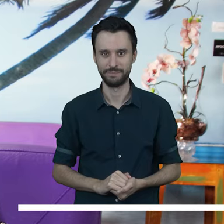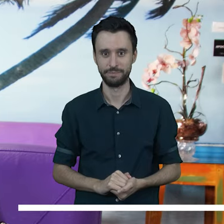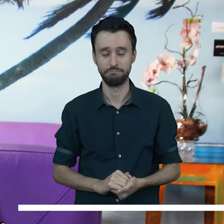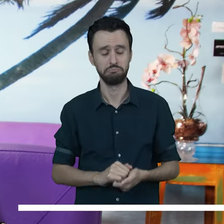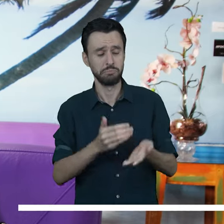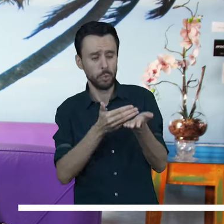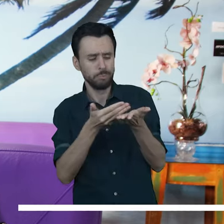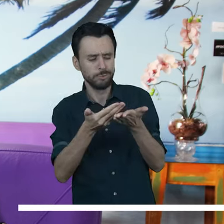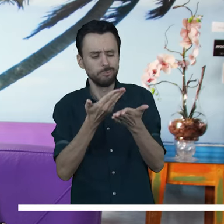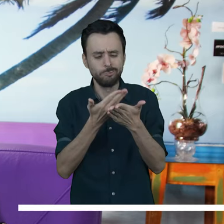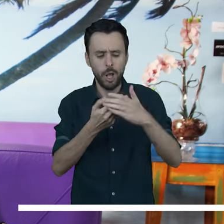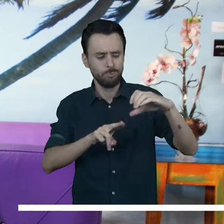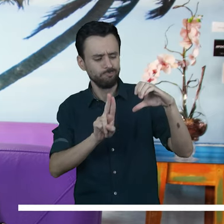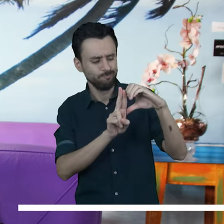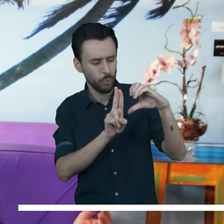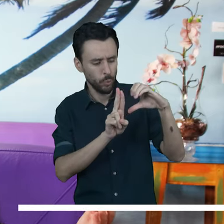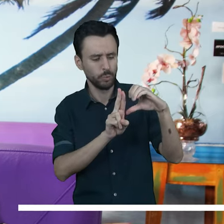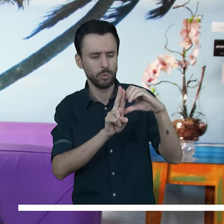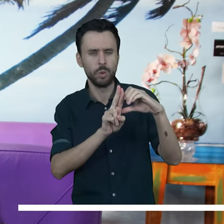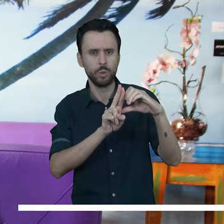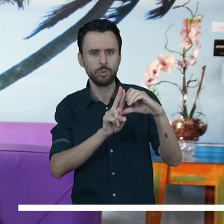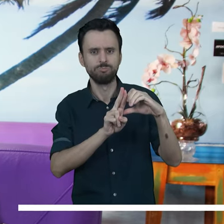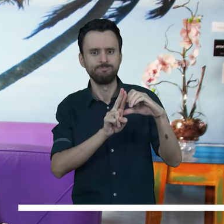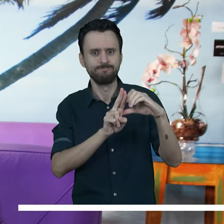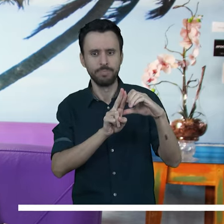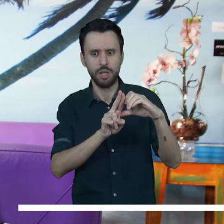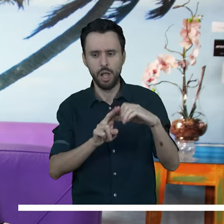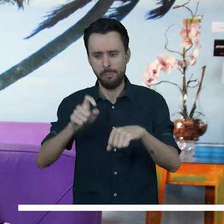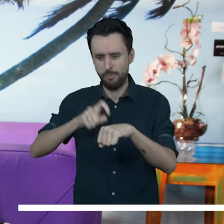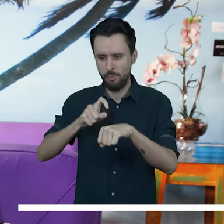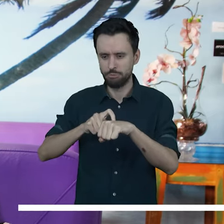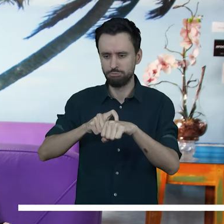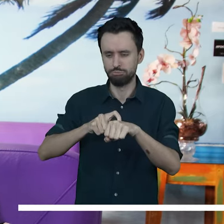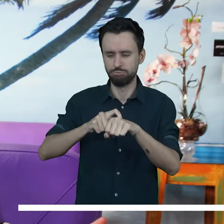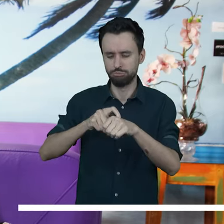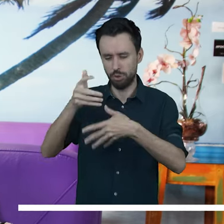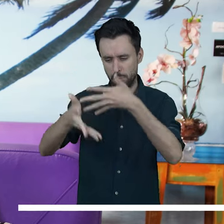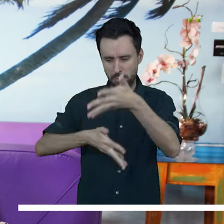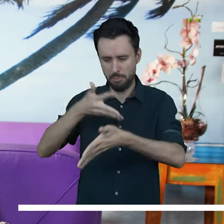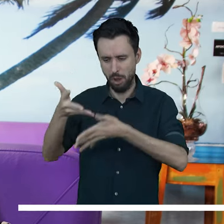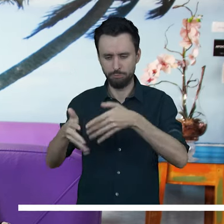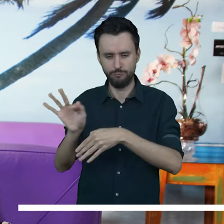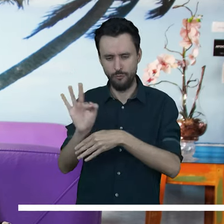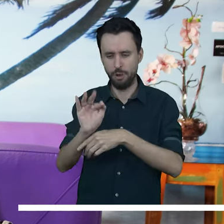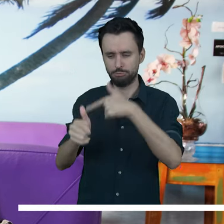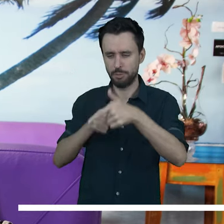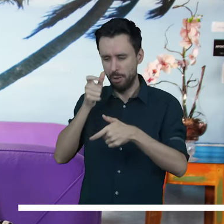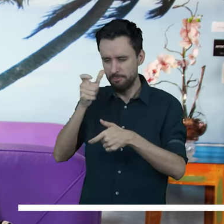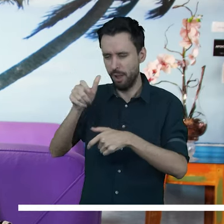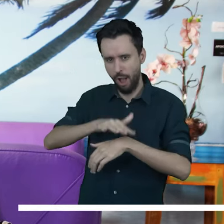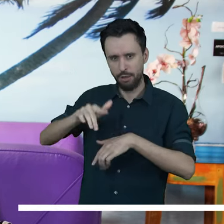Eu comecei a estudar na Uníntese logo no início de quando eu comecei a estudar a língua de sinais de maneira mais formal, com interesse